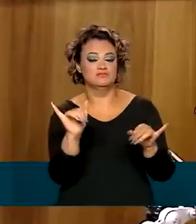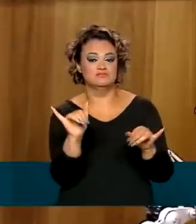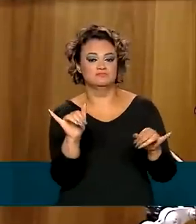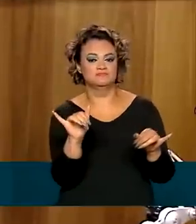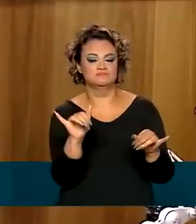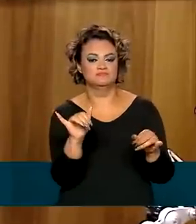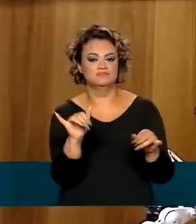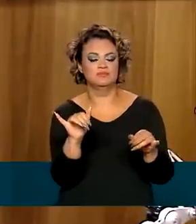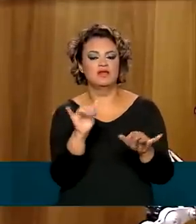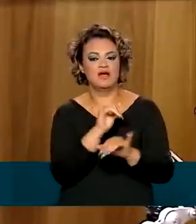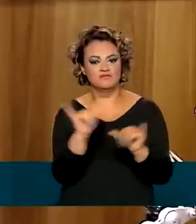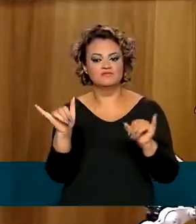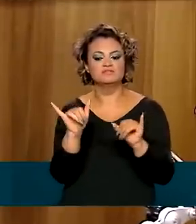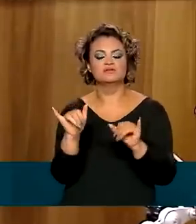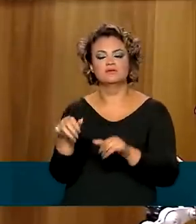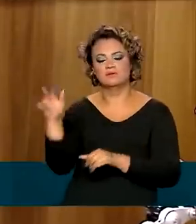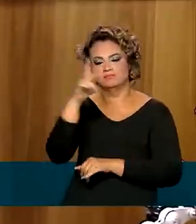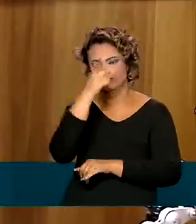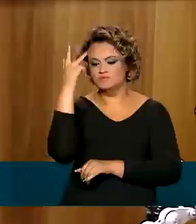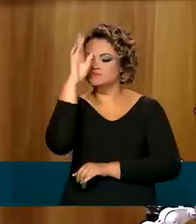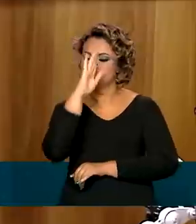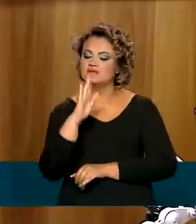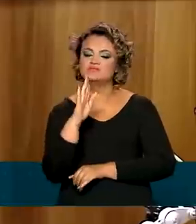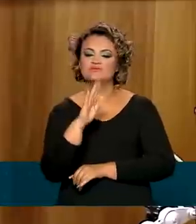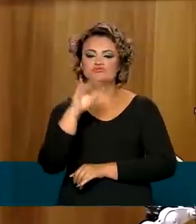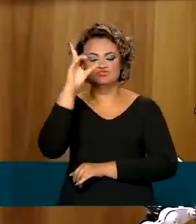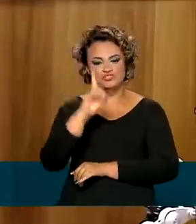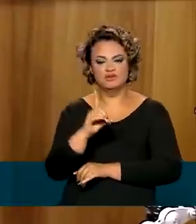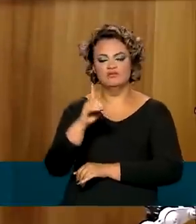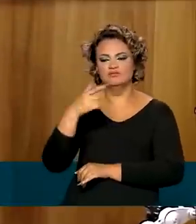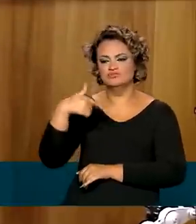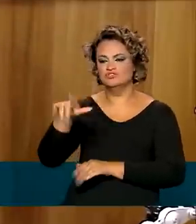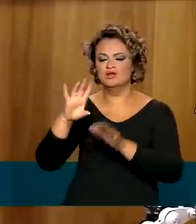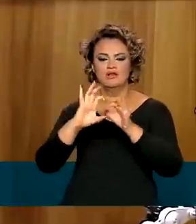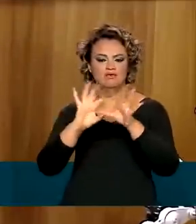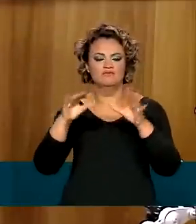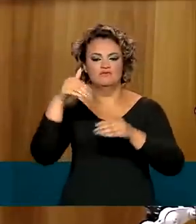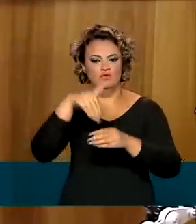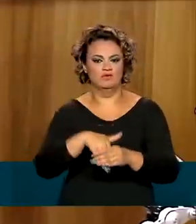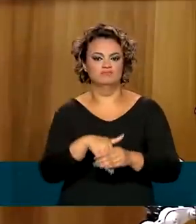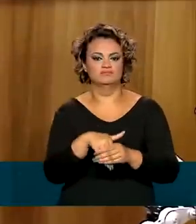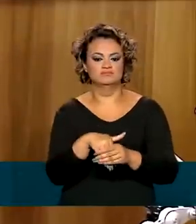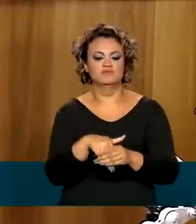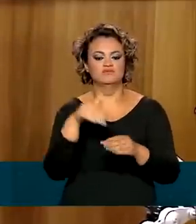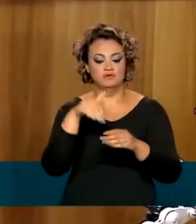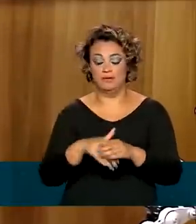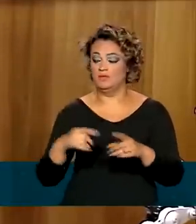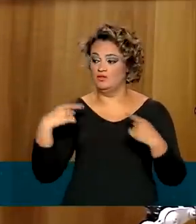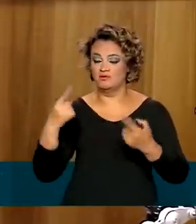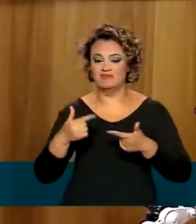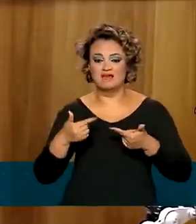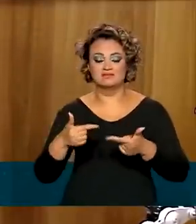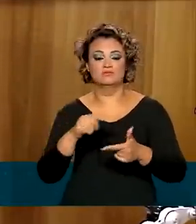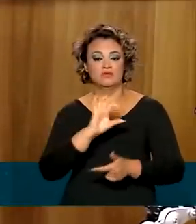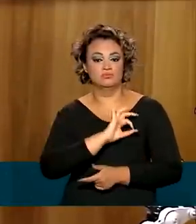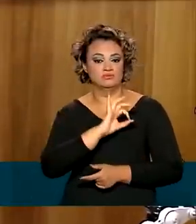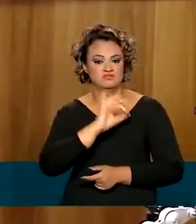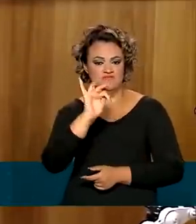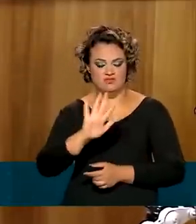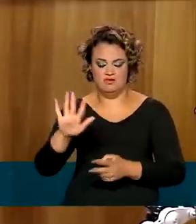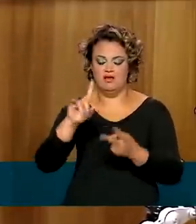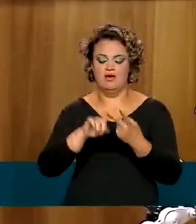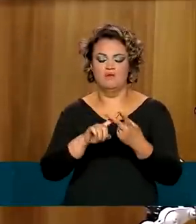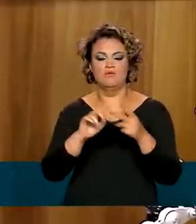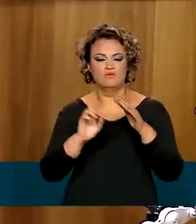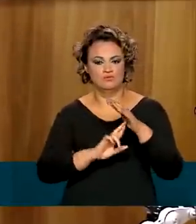também para a população brasileira, que exerçam o seu direito livremente. Porque nós estaremos com uma operação da Polícia Federal, da